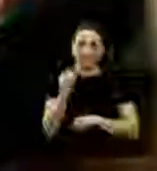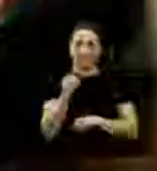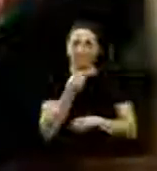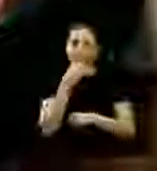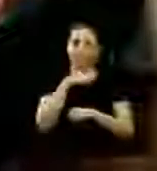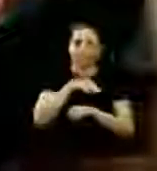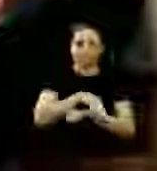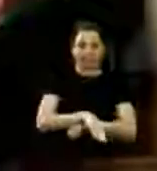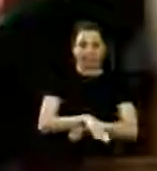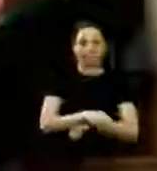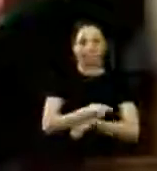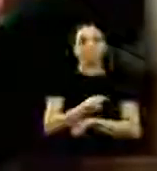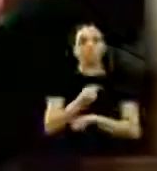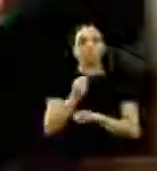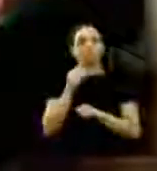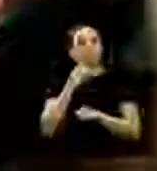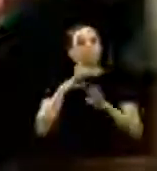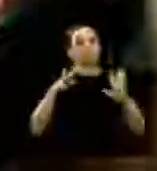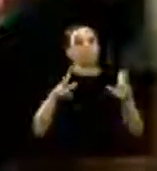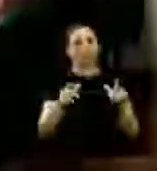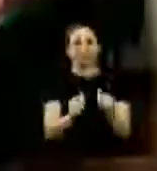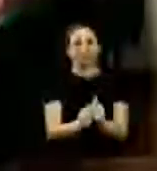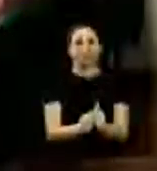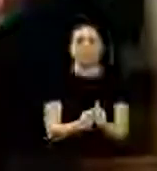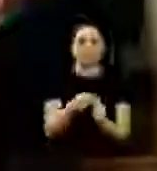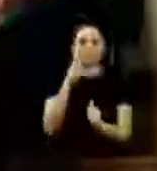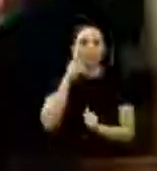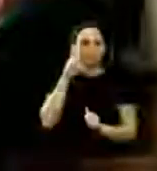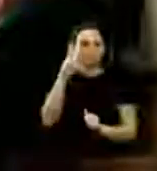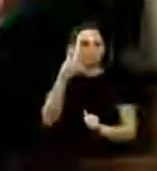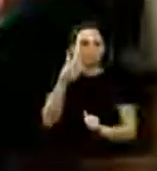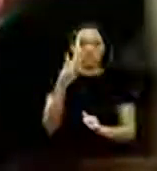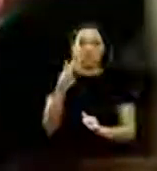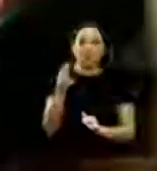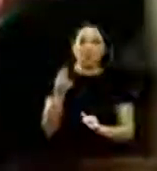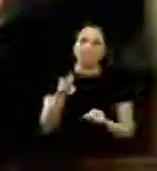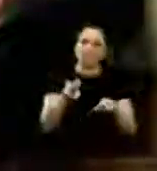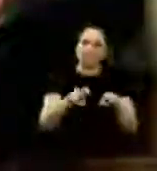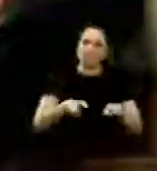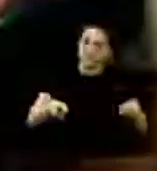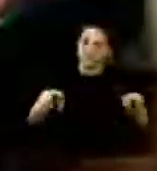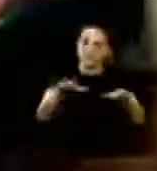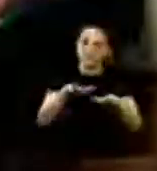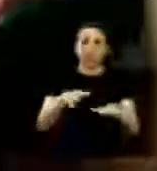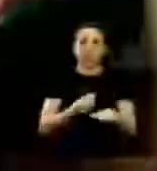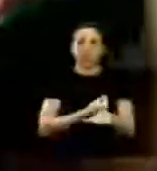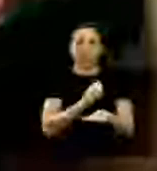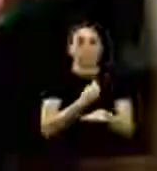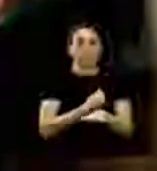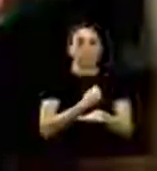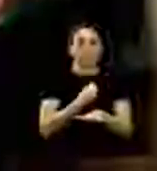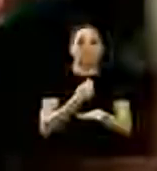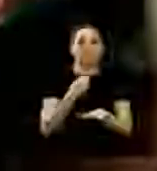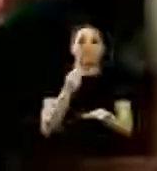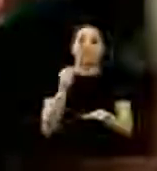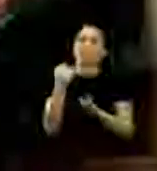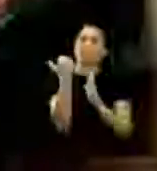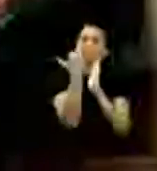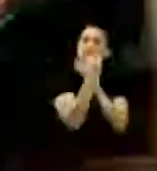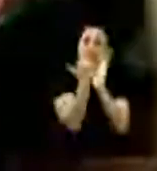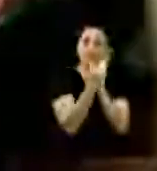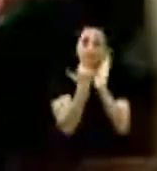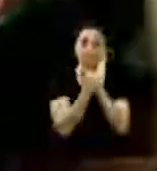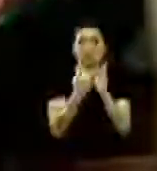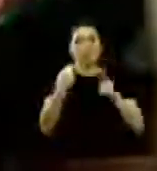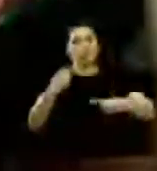noite, Wagner. Boa noite a todos que nos assistem pela TV Câmara e os presentes aqui no plenário. Vamos então às matérias que